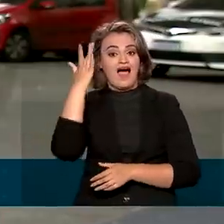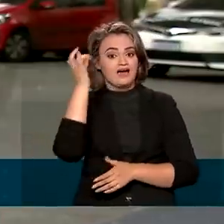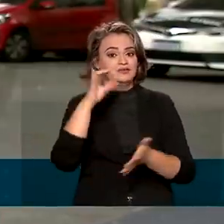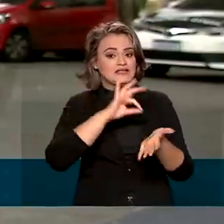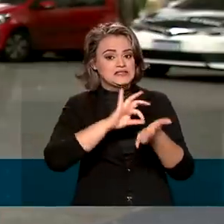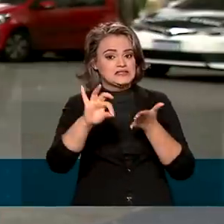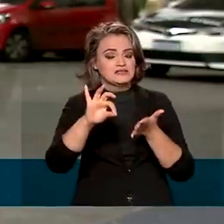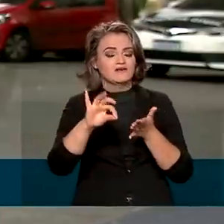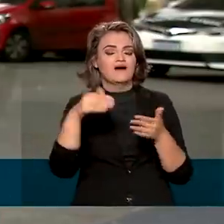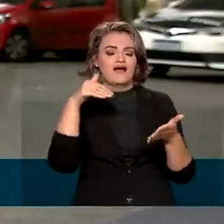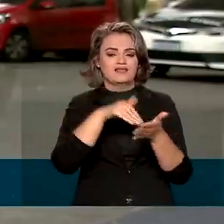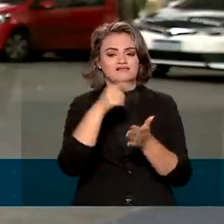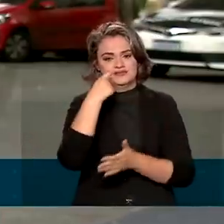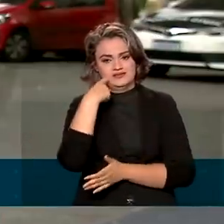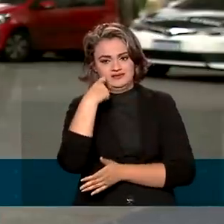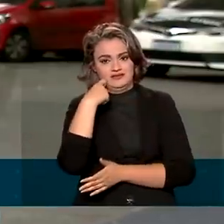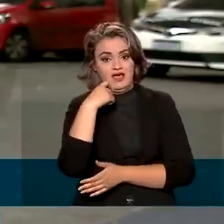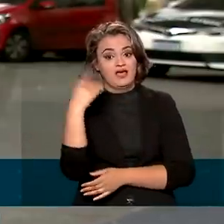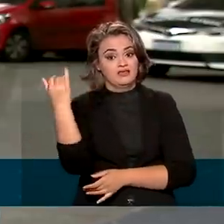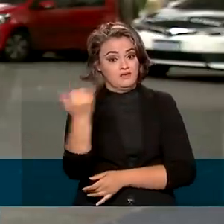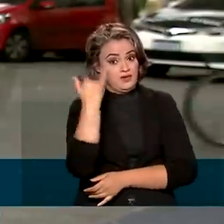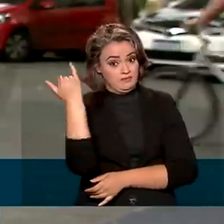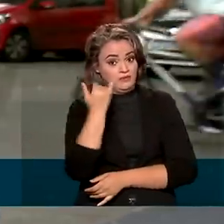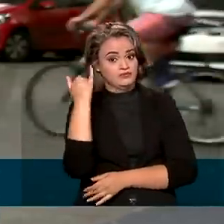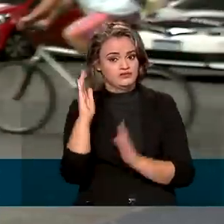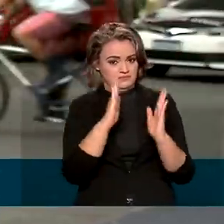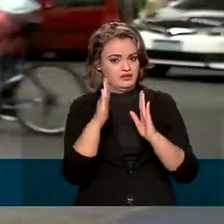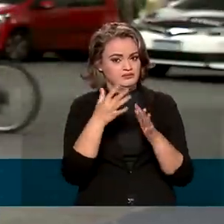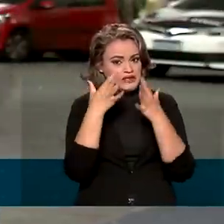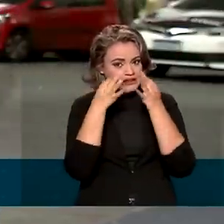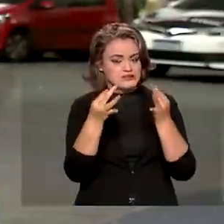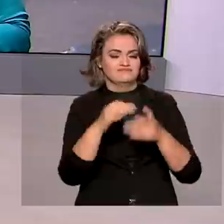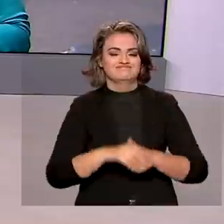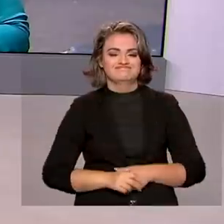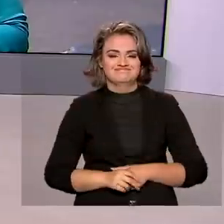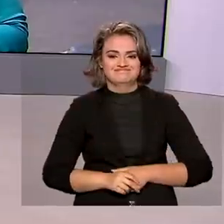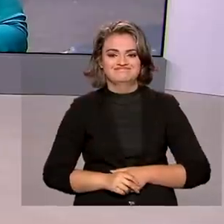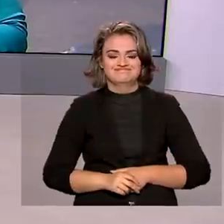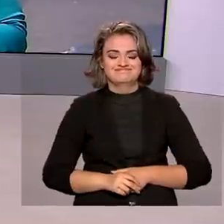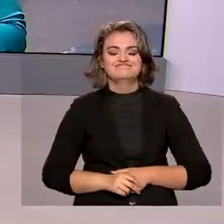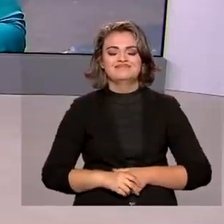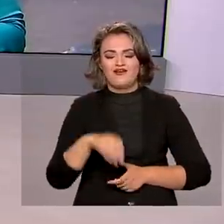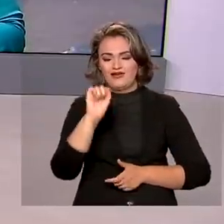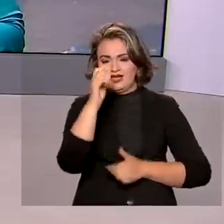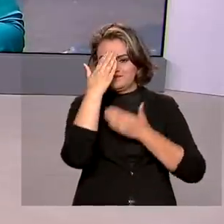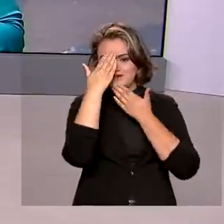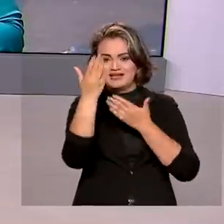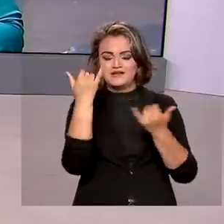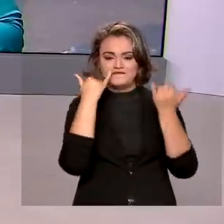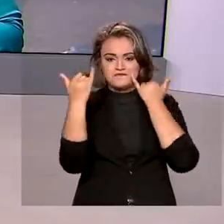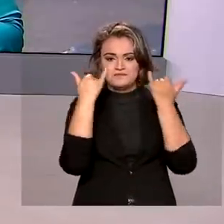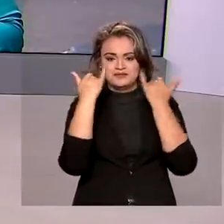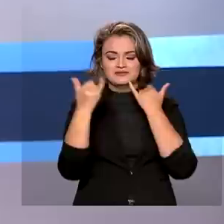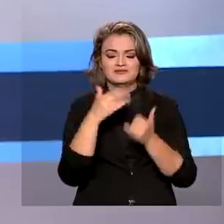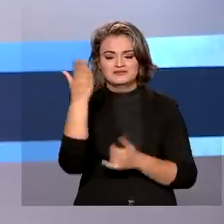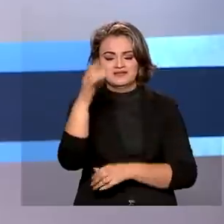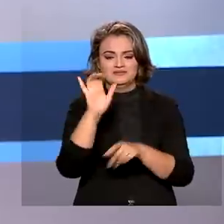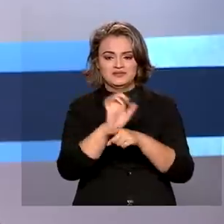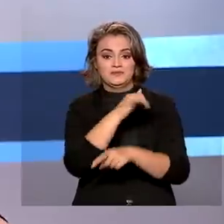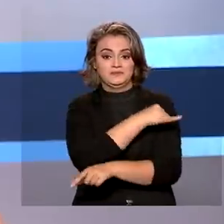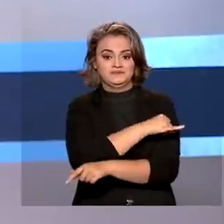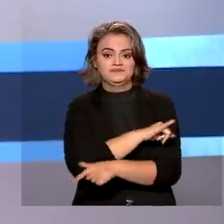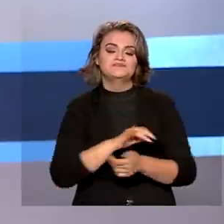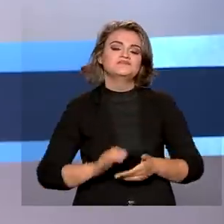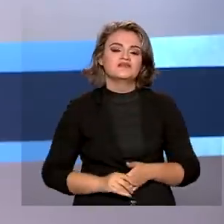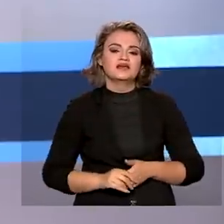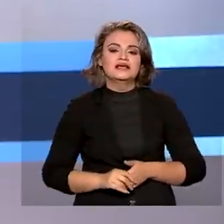Renata, e vão até sexta-feira. Então é importante observar o prazo. Volto com você, Renata. Tá certo, Tiago. Obrigada pelas suas informações direto do Rio de Janeiro.